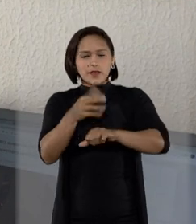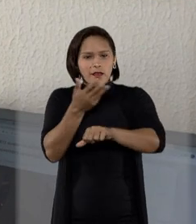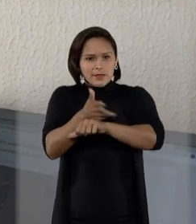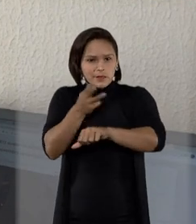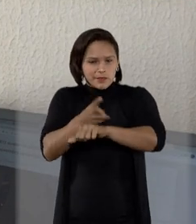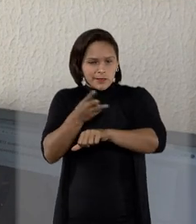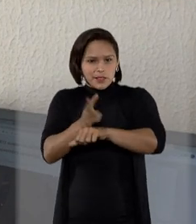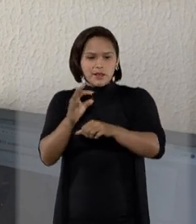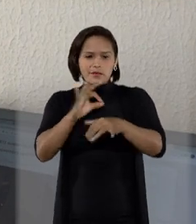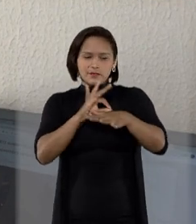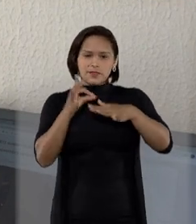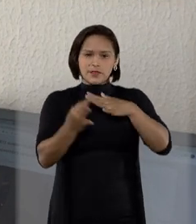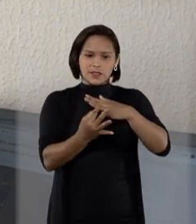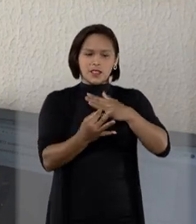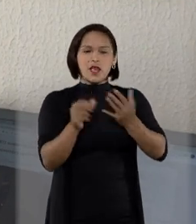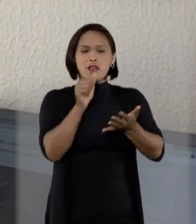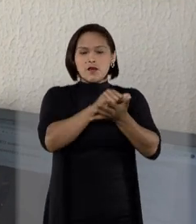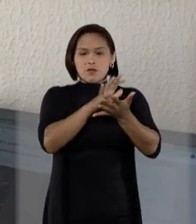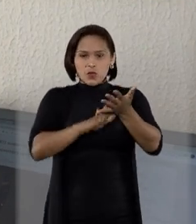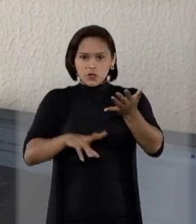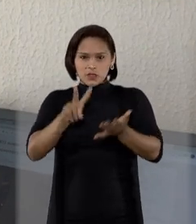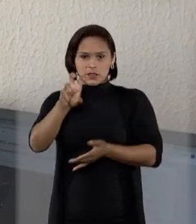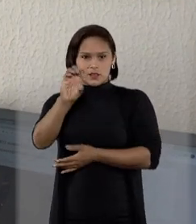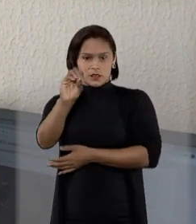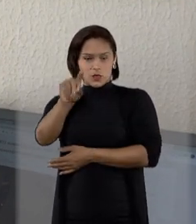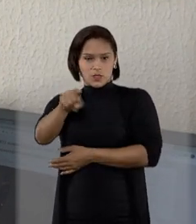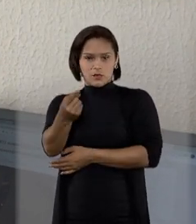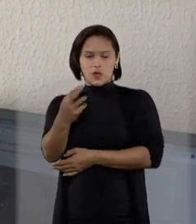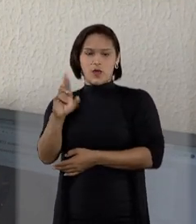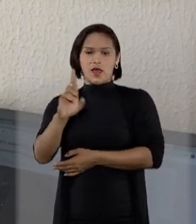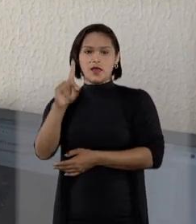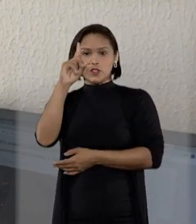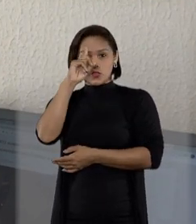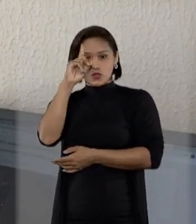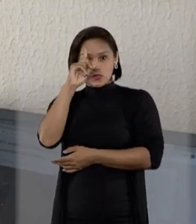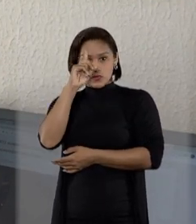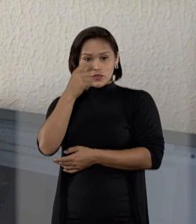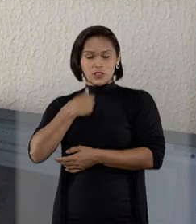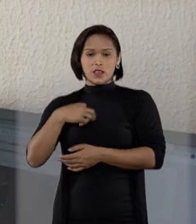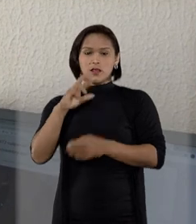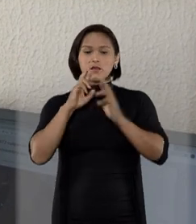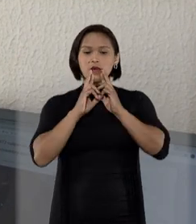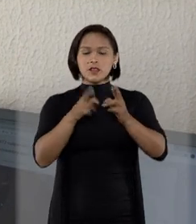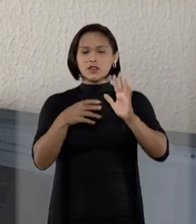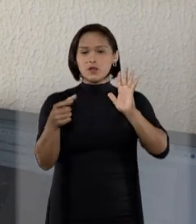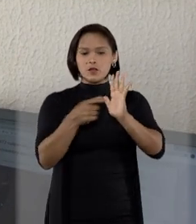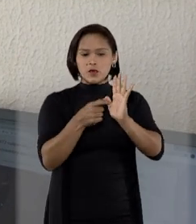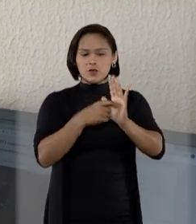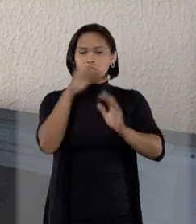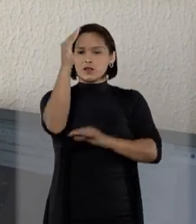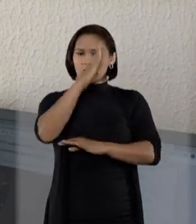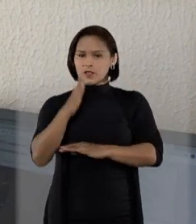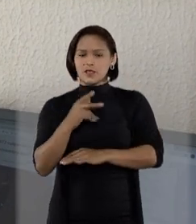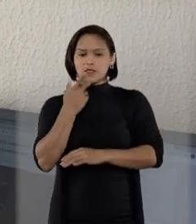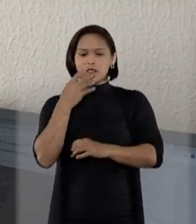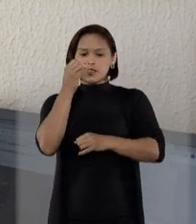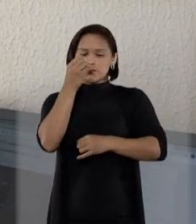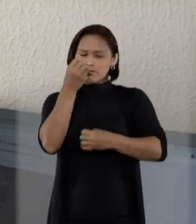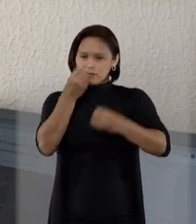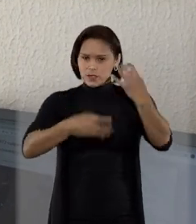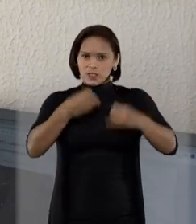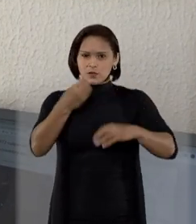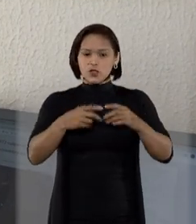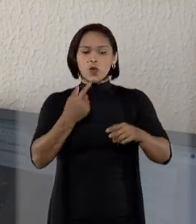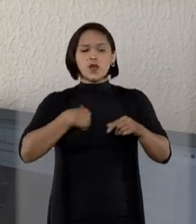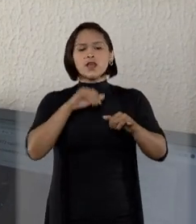investigados em uma rede social sob pena de multa de 50 mil reais por dia. Como resposta, o provedor brasileiro alegou que tais